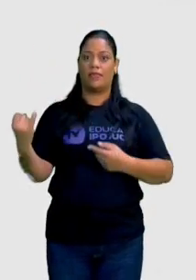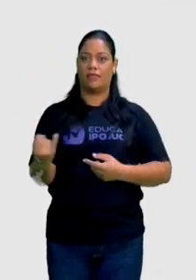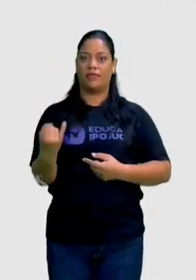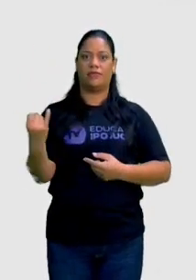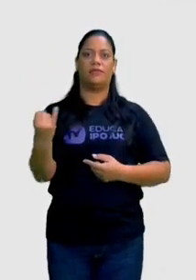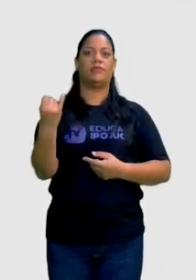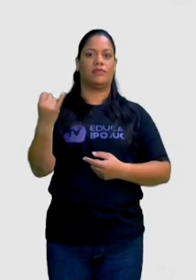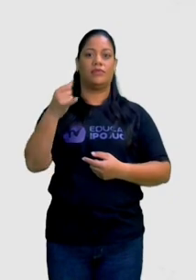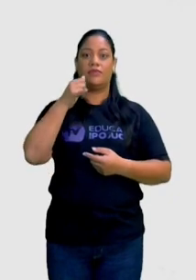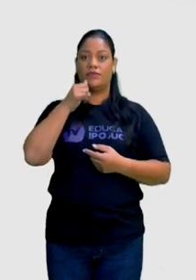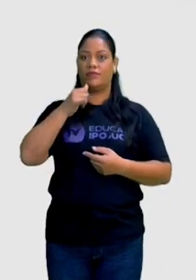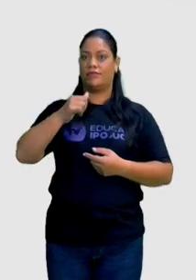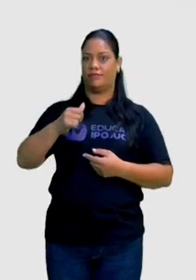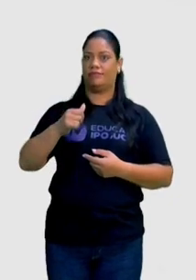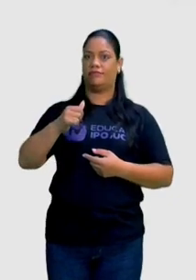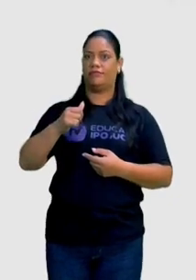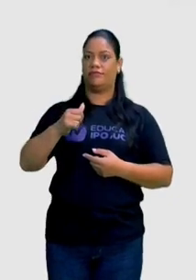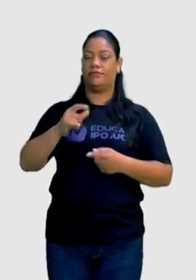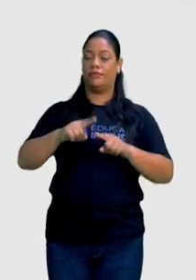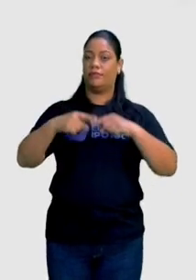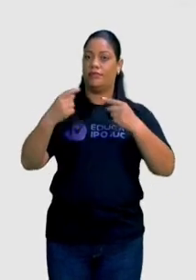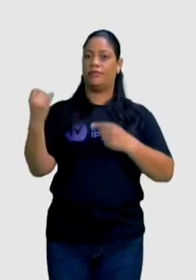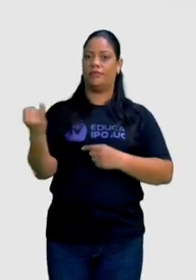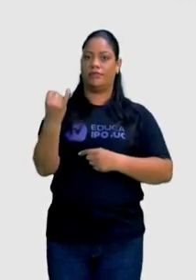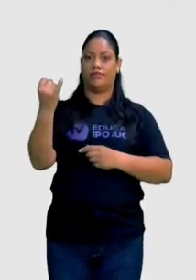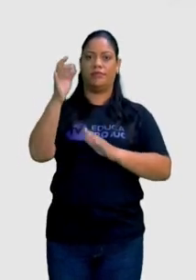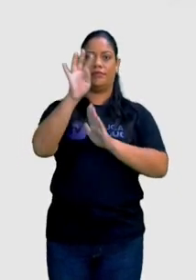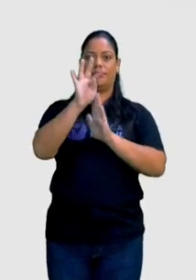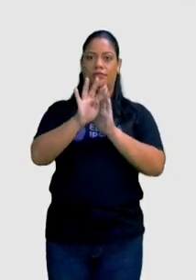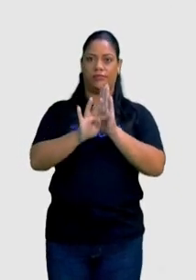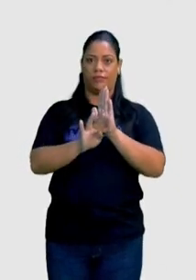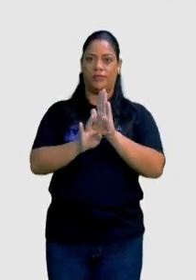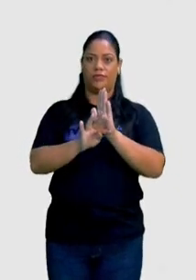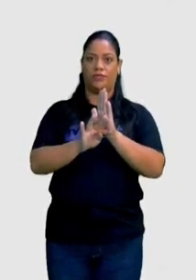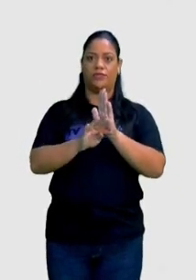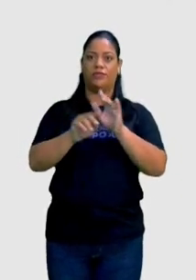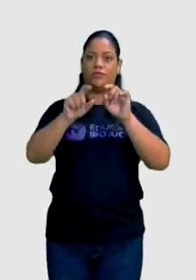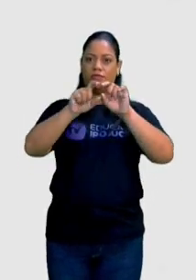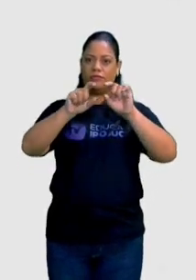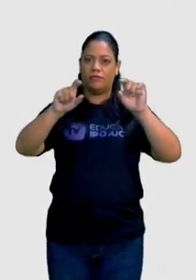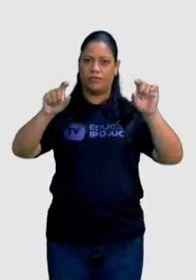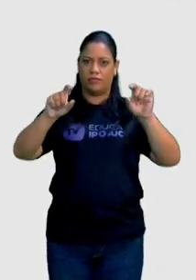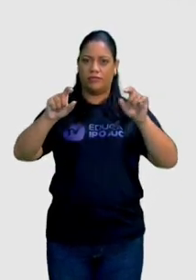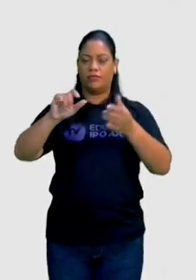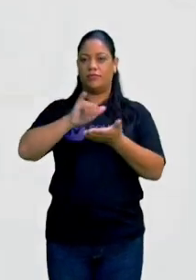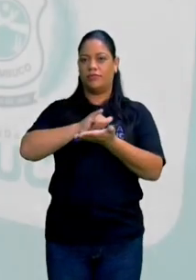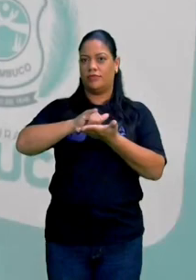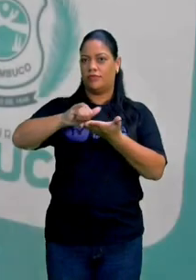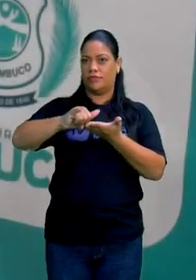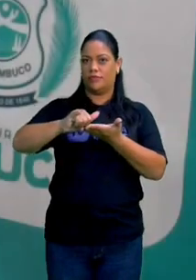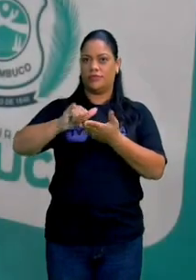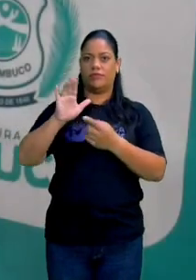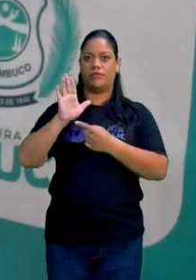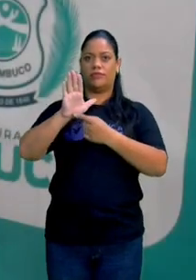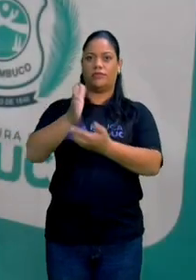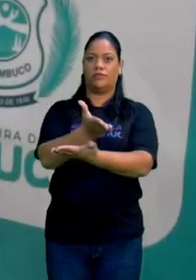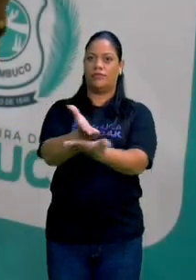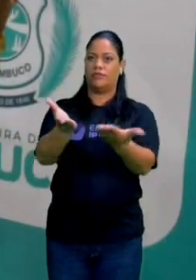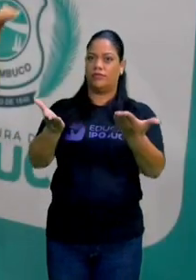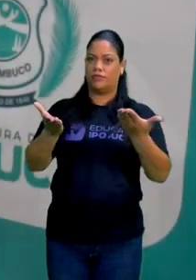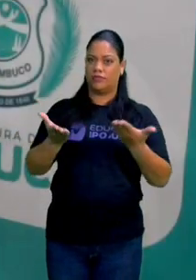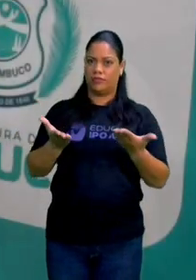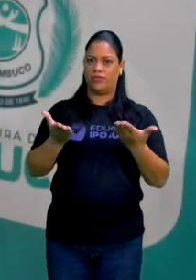a informação, mais importante do texto, é a mensagem central que o autor quer passar. Olhando aqui para a professora,